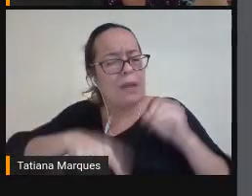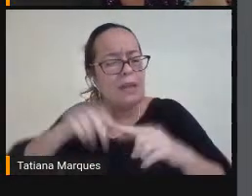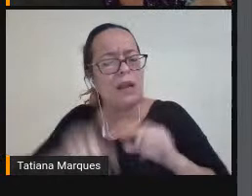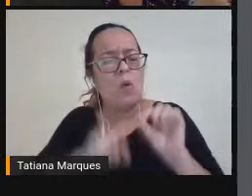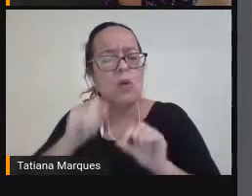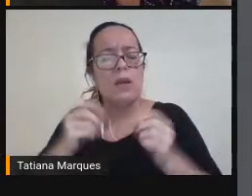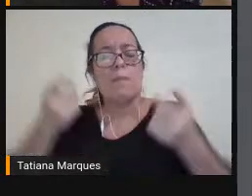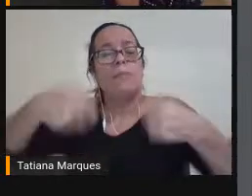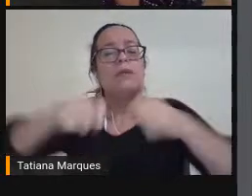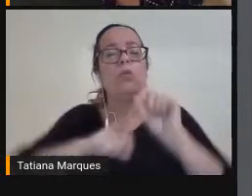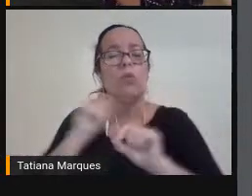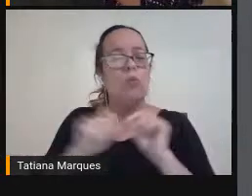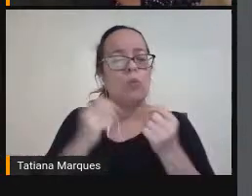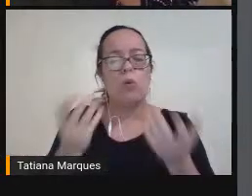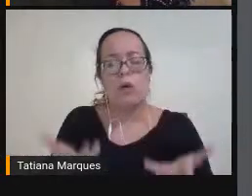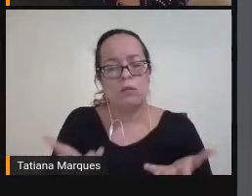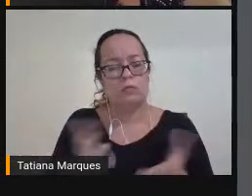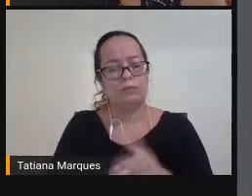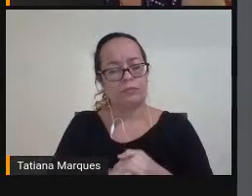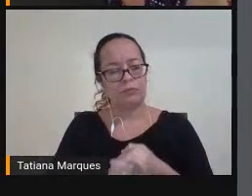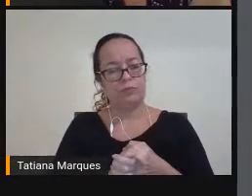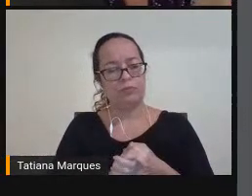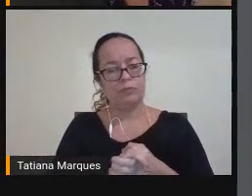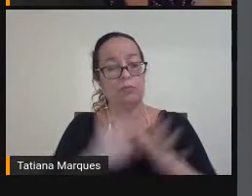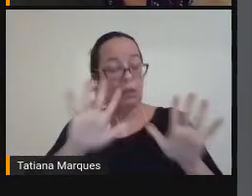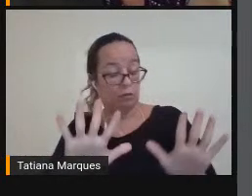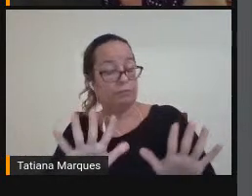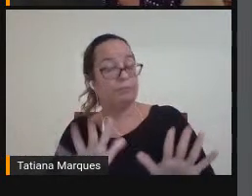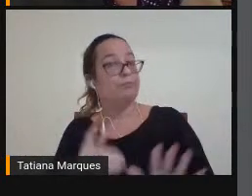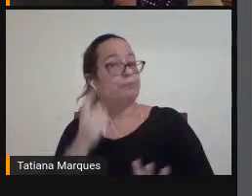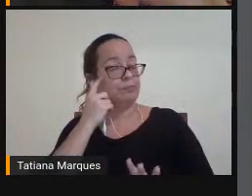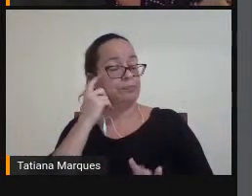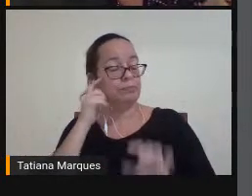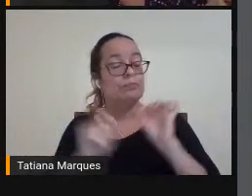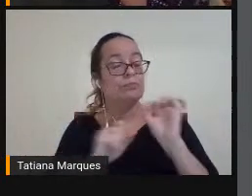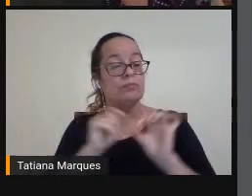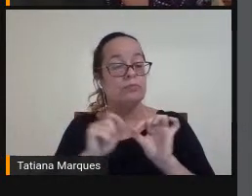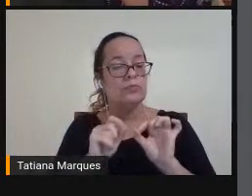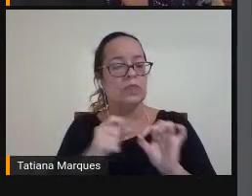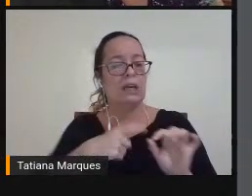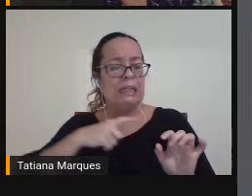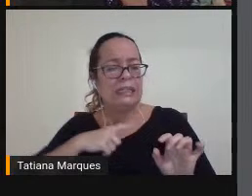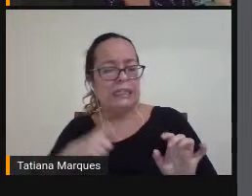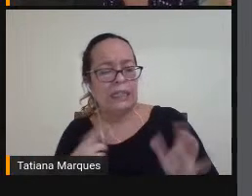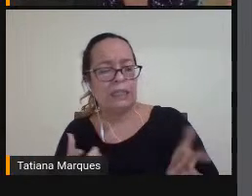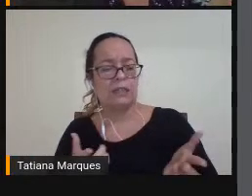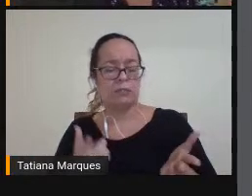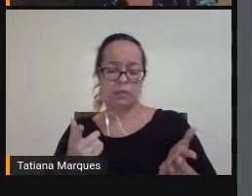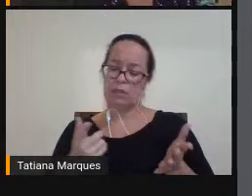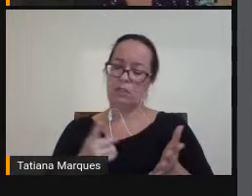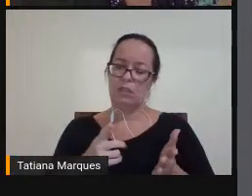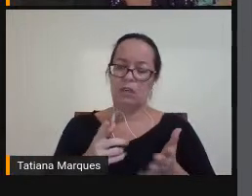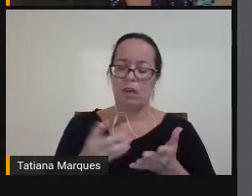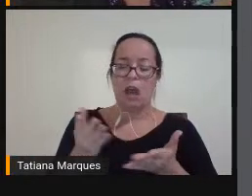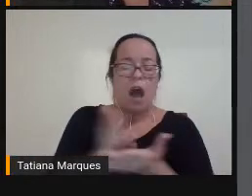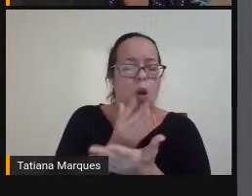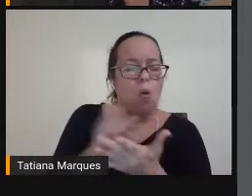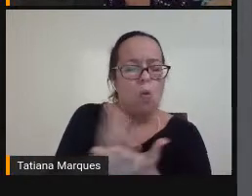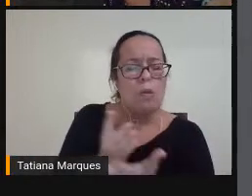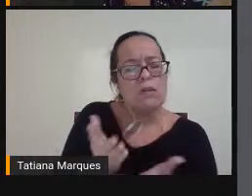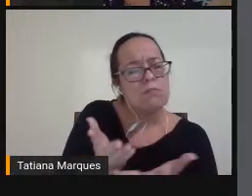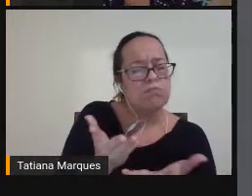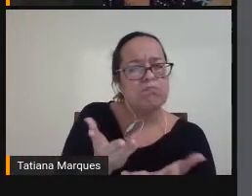passar Pode Por favor Diante disso A gente Tem algumas Evidências Científicas Né